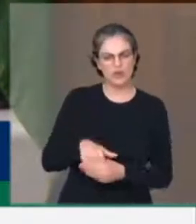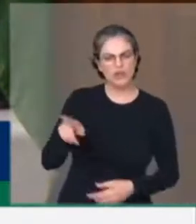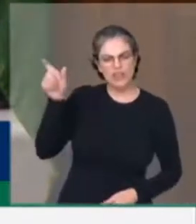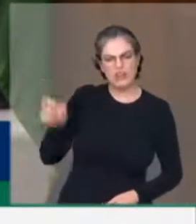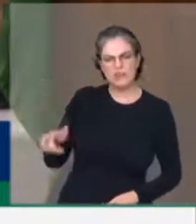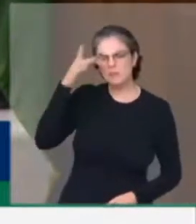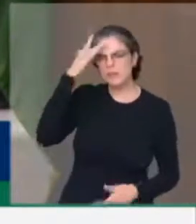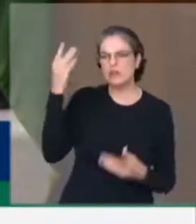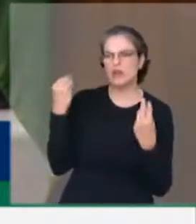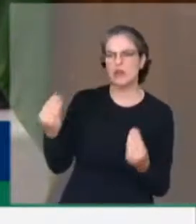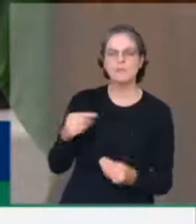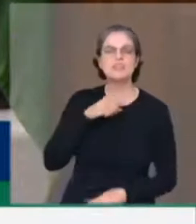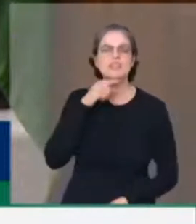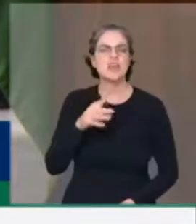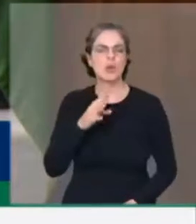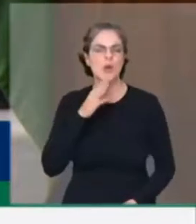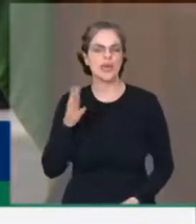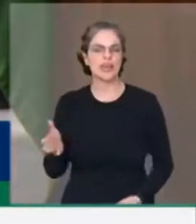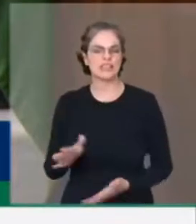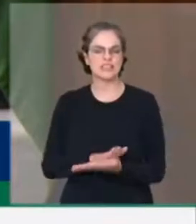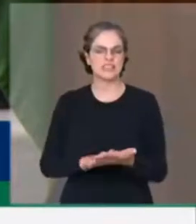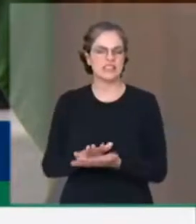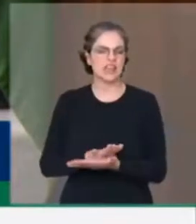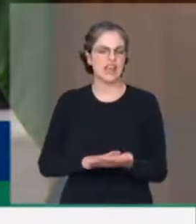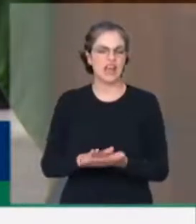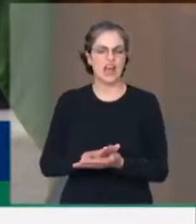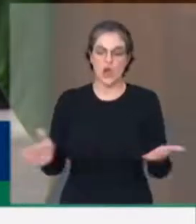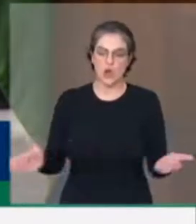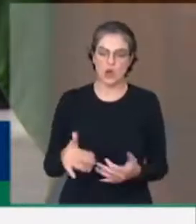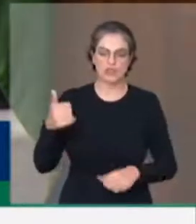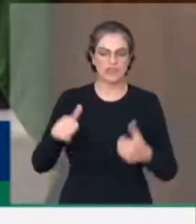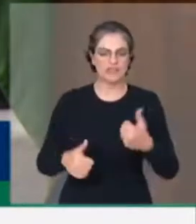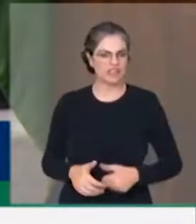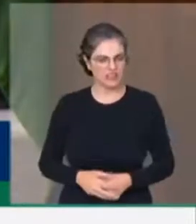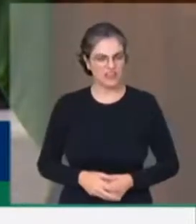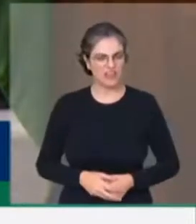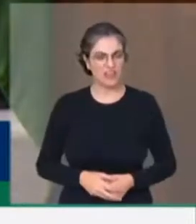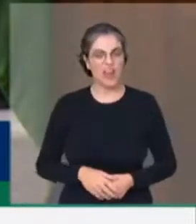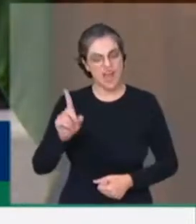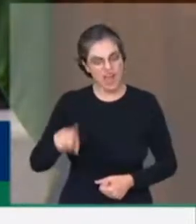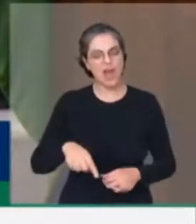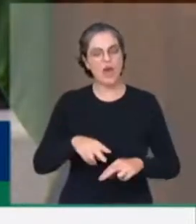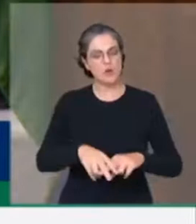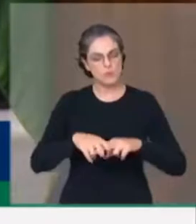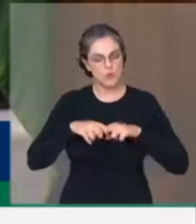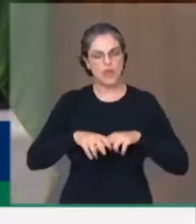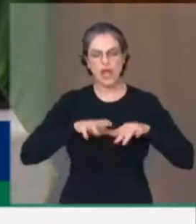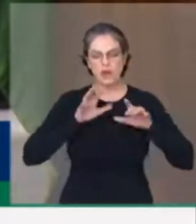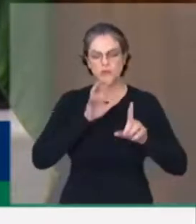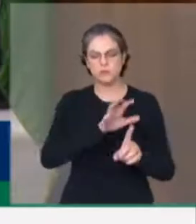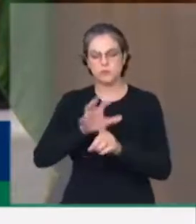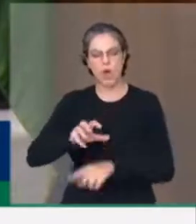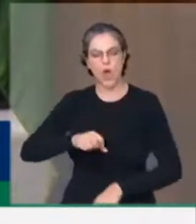essa, que ninguém nem sabe o nome, que está sendo julgada hoje, se não fosse a onda de ódio, de ressentimento,